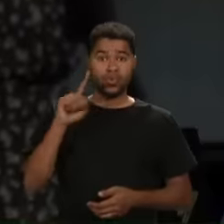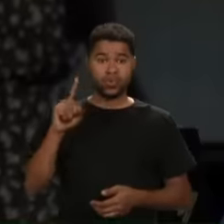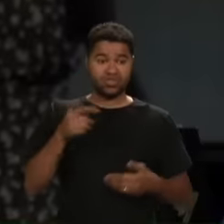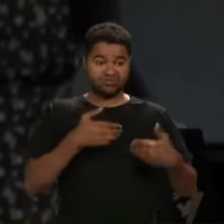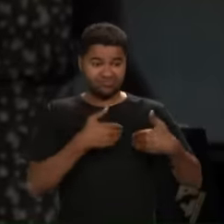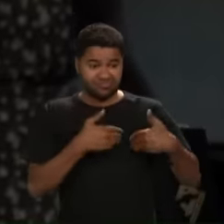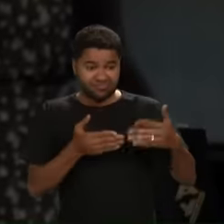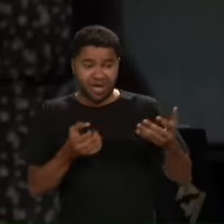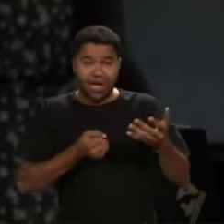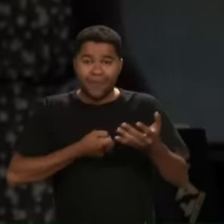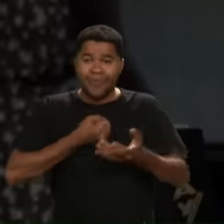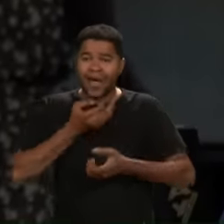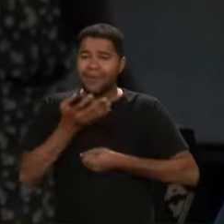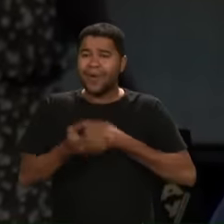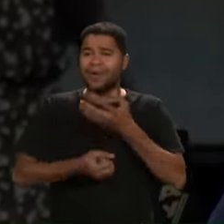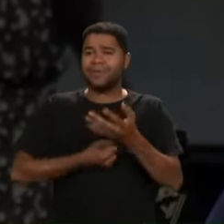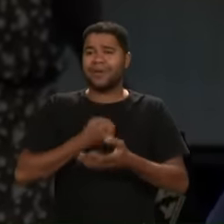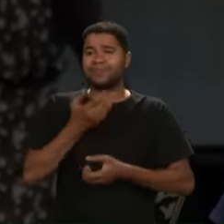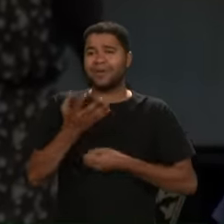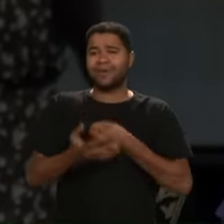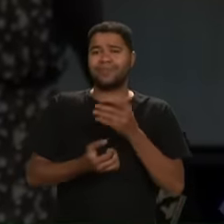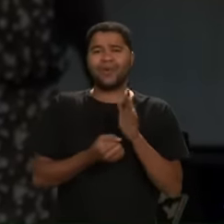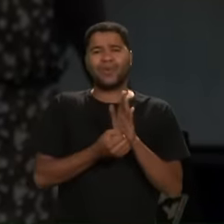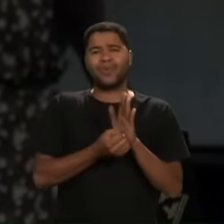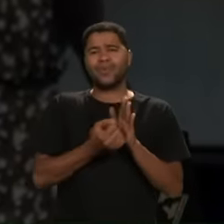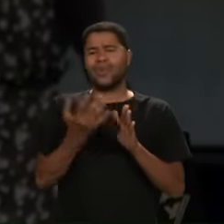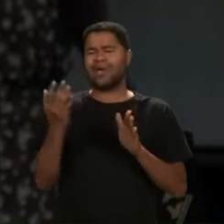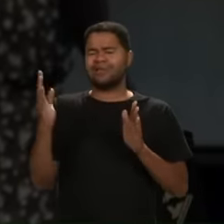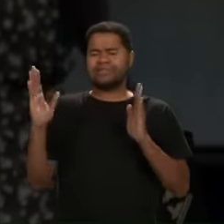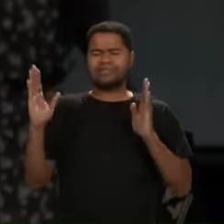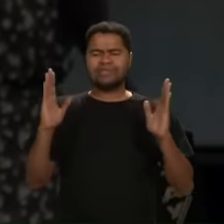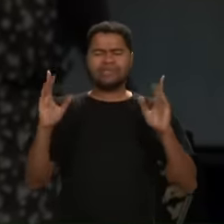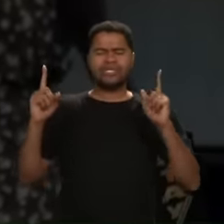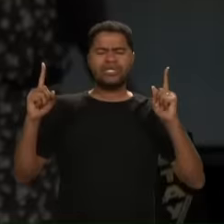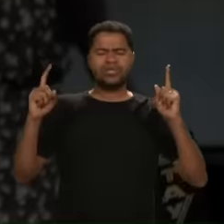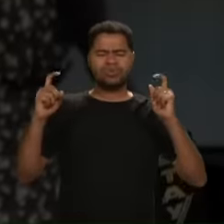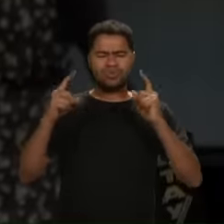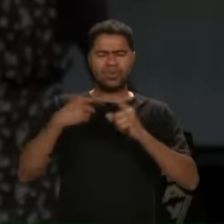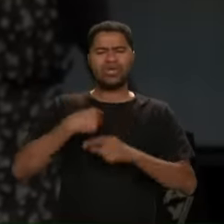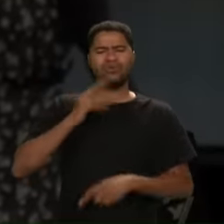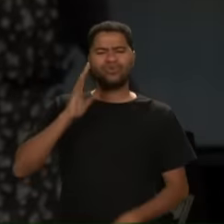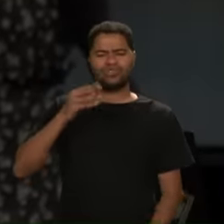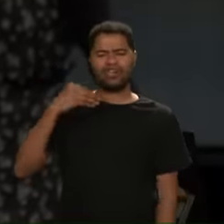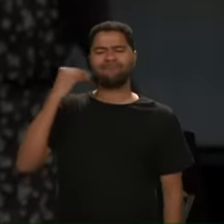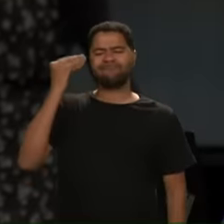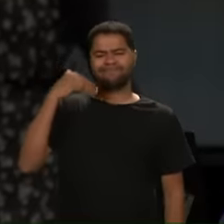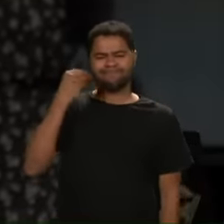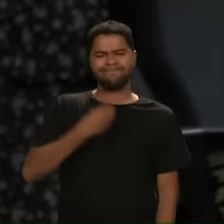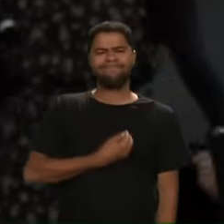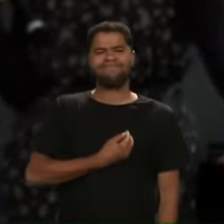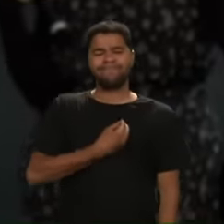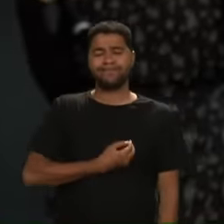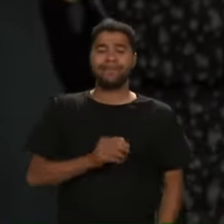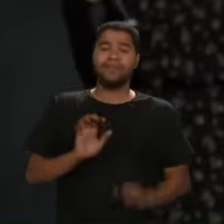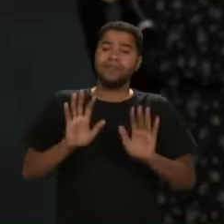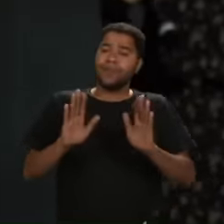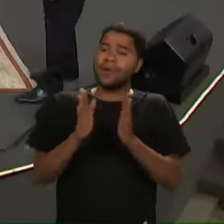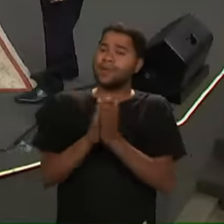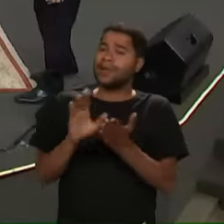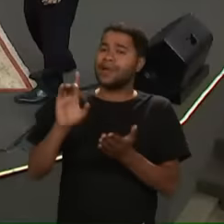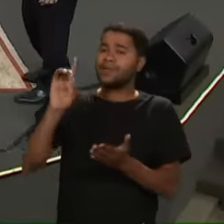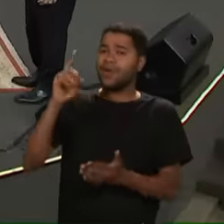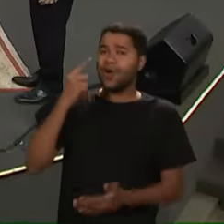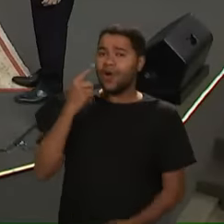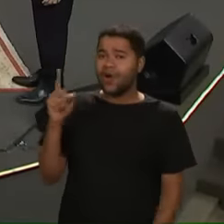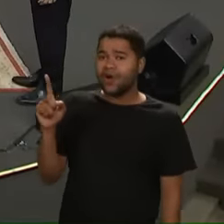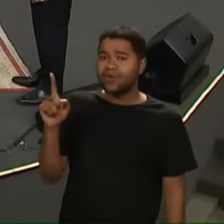coração Aqui para Falar com Você Quantos Dias Maus Eu já Experimentei Mas a palavra Diz